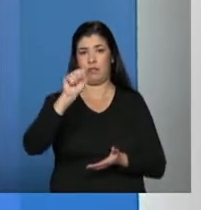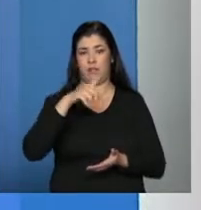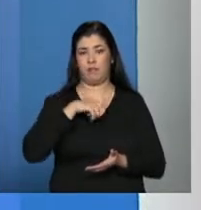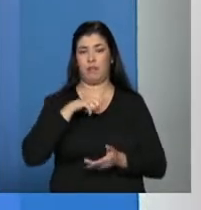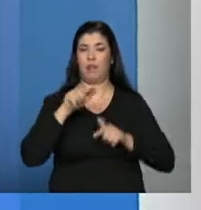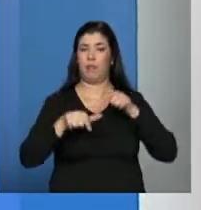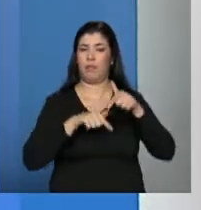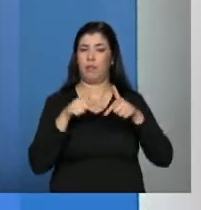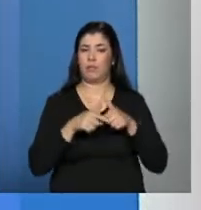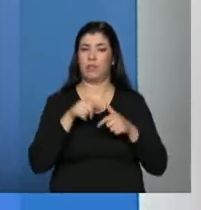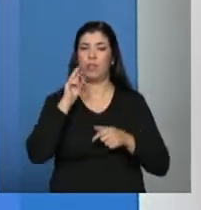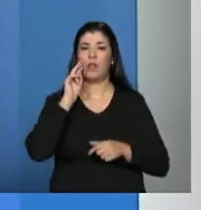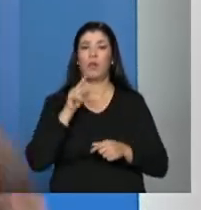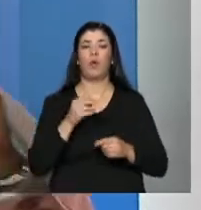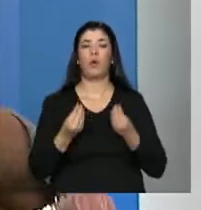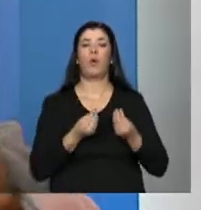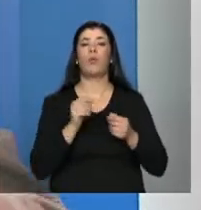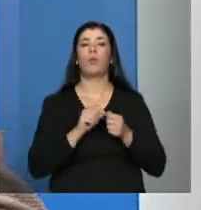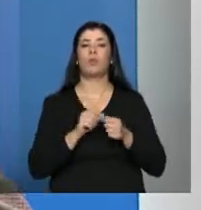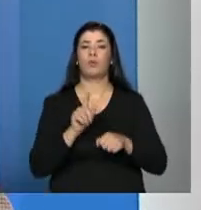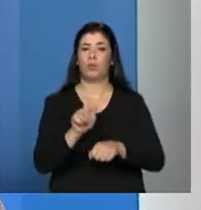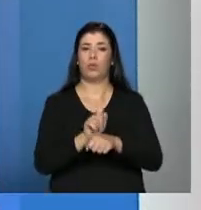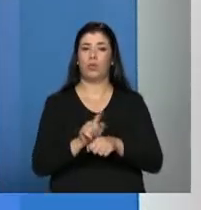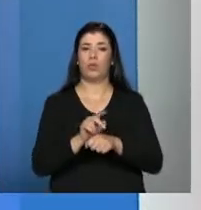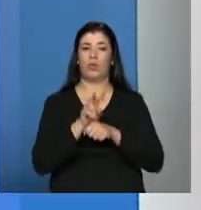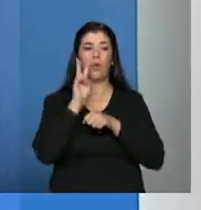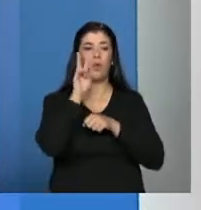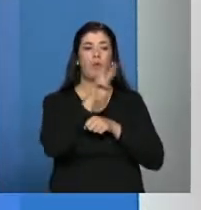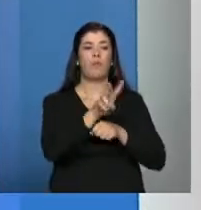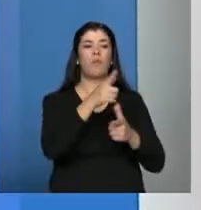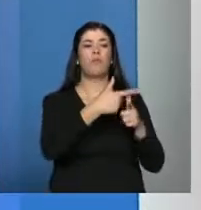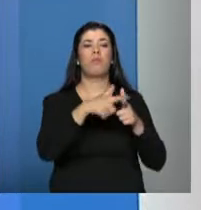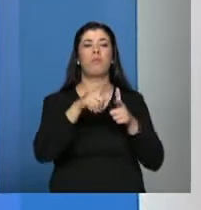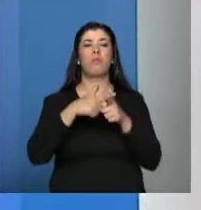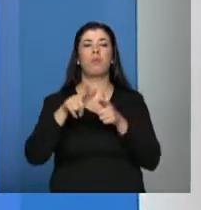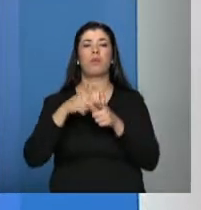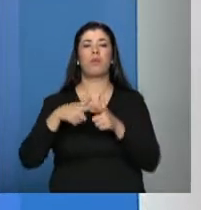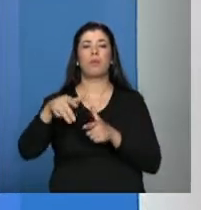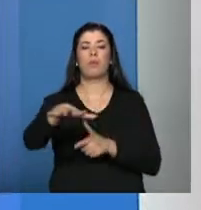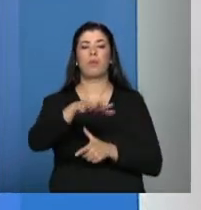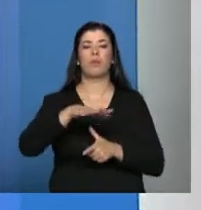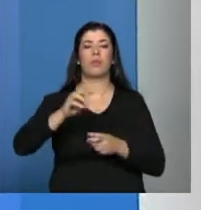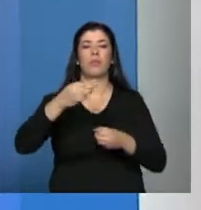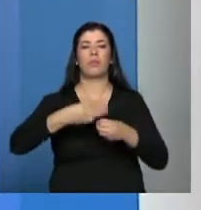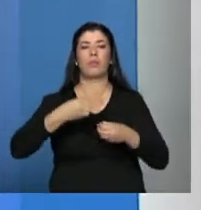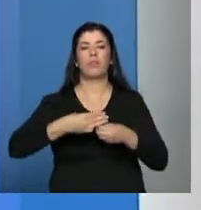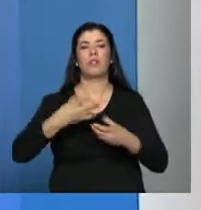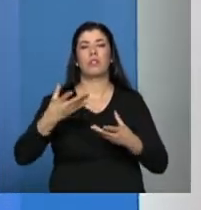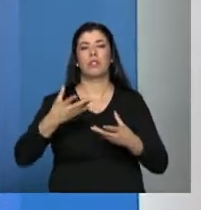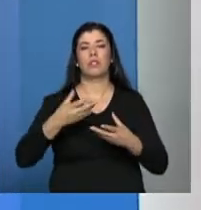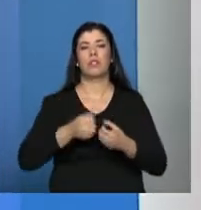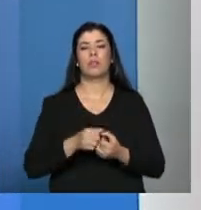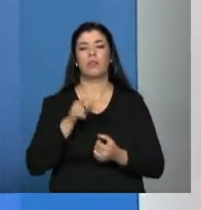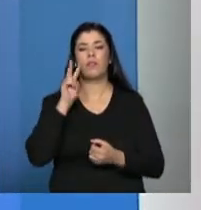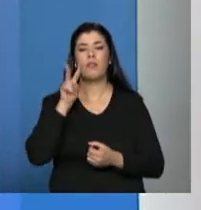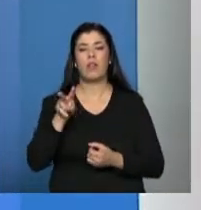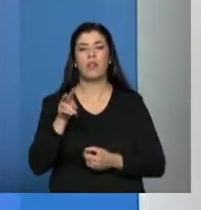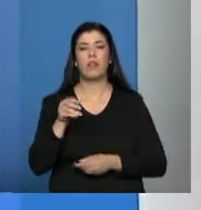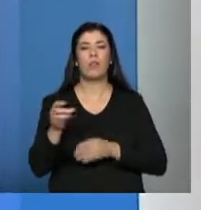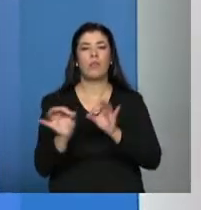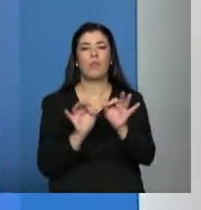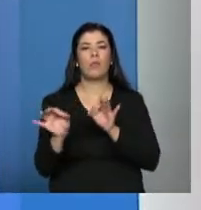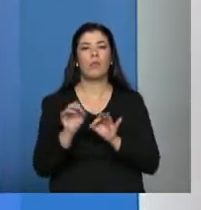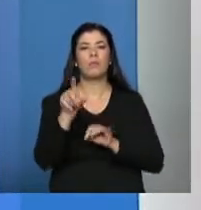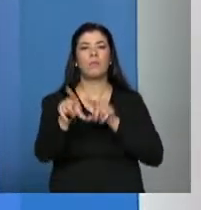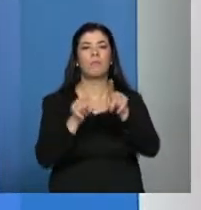gestor, olhando para as suas vulnerabilidades no território, nos territórios que ele tem na sua cidade, ele mapeia quais são as entidades